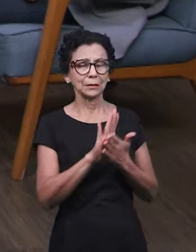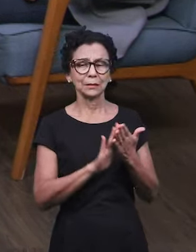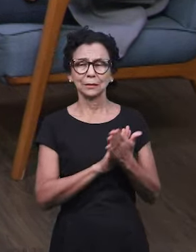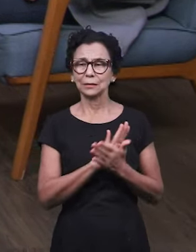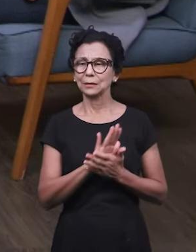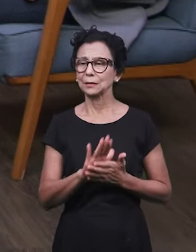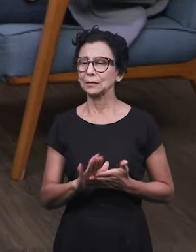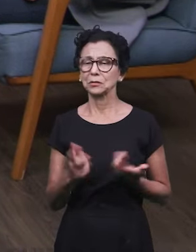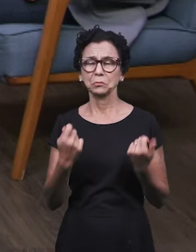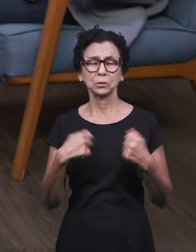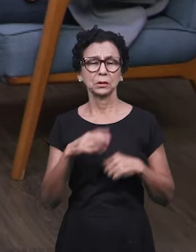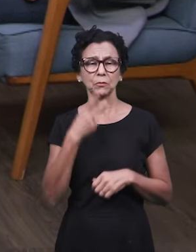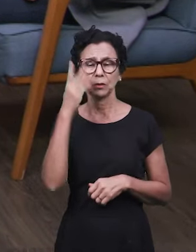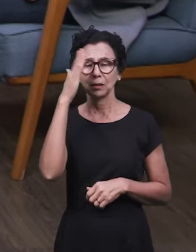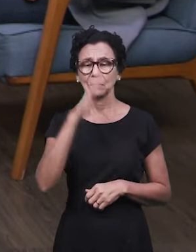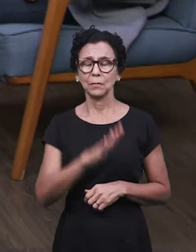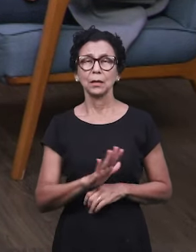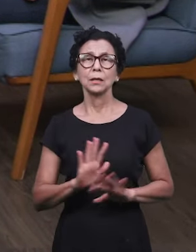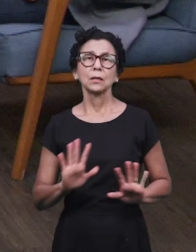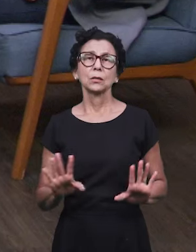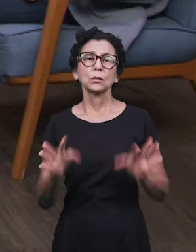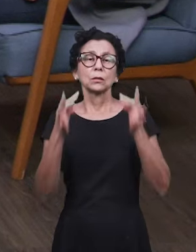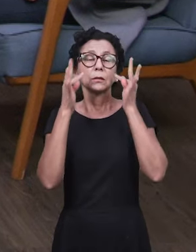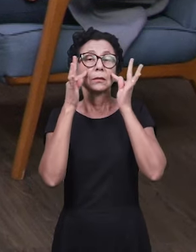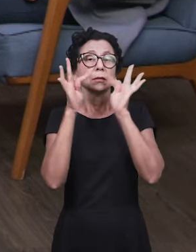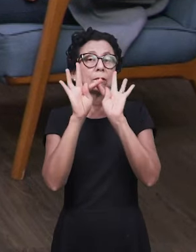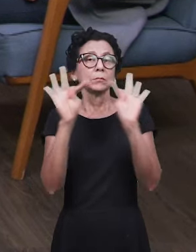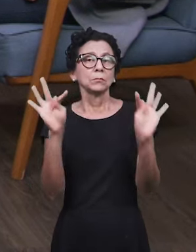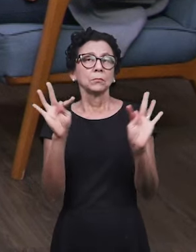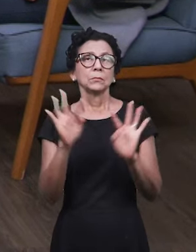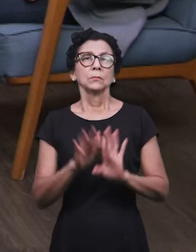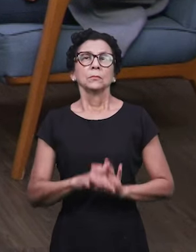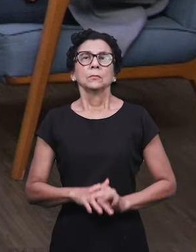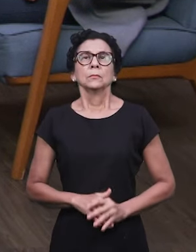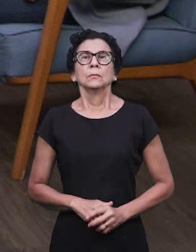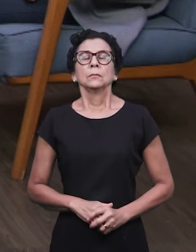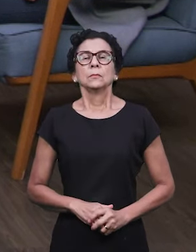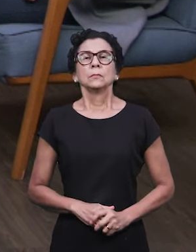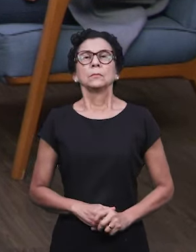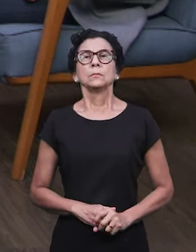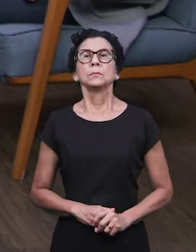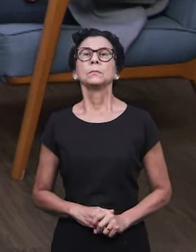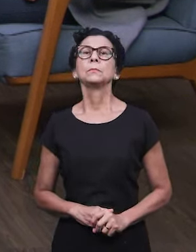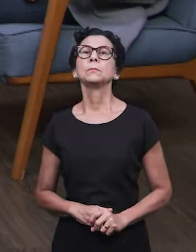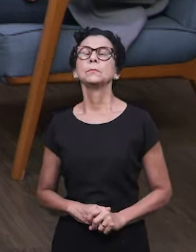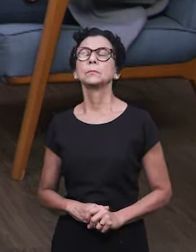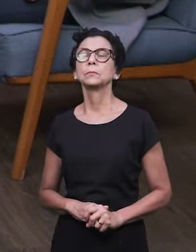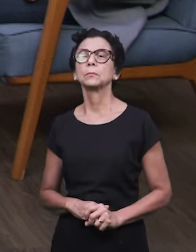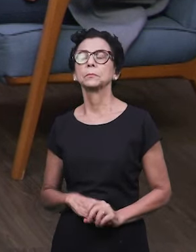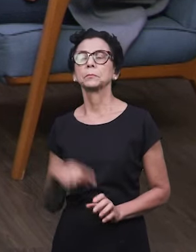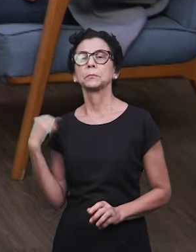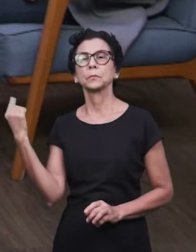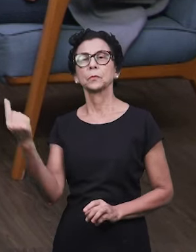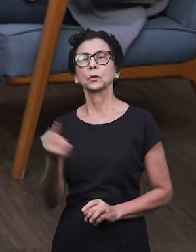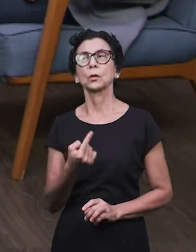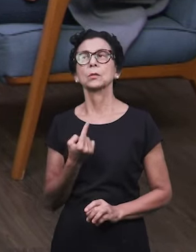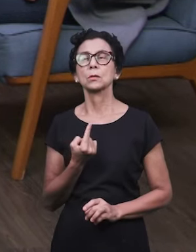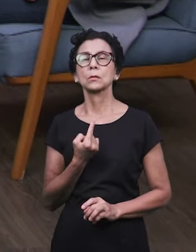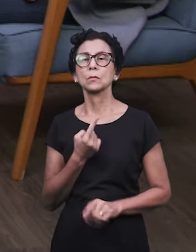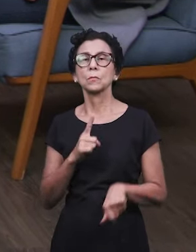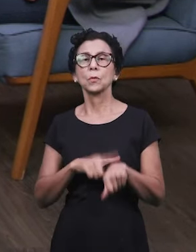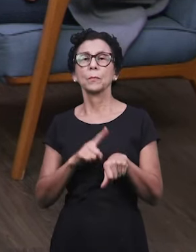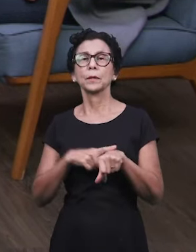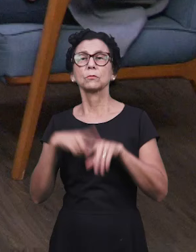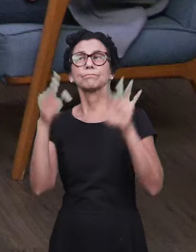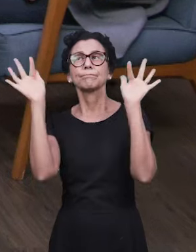falar mal de ninguém. nem precisamos. Não precisamos. Estamos contando um testemunho de estarmos sendo bem-aventurados, de